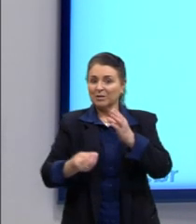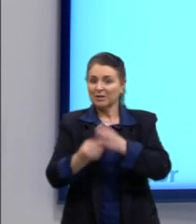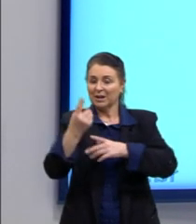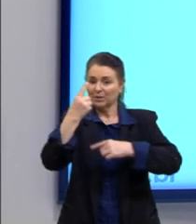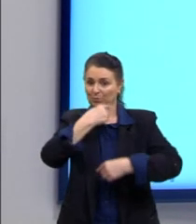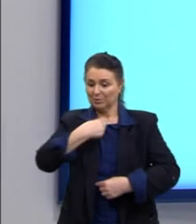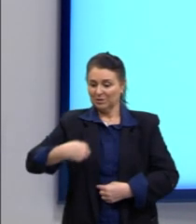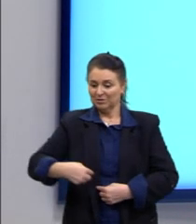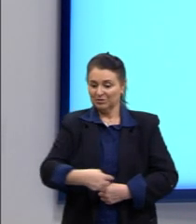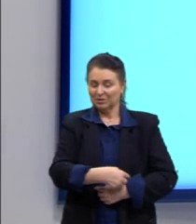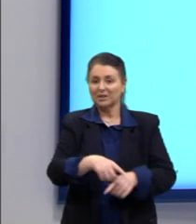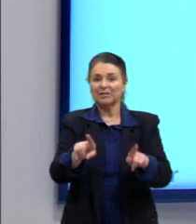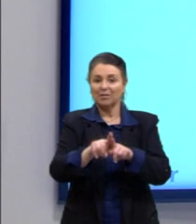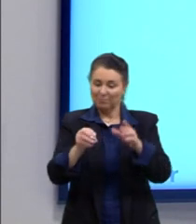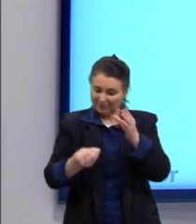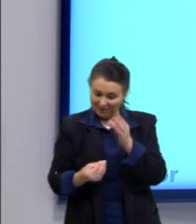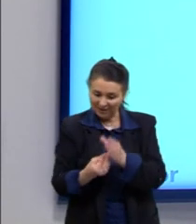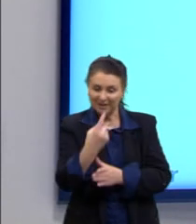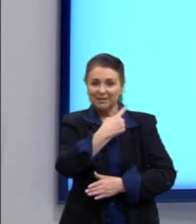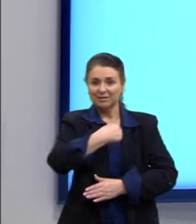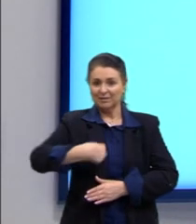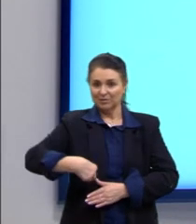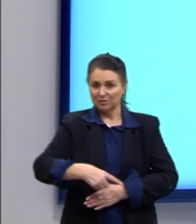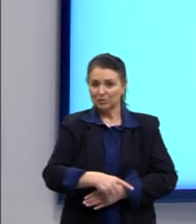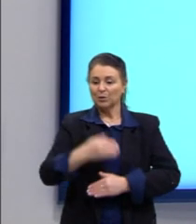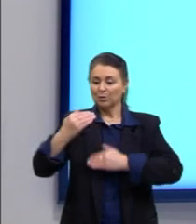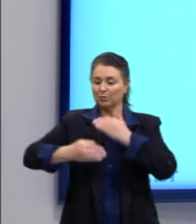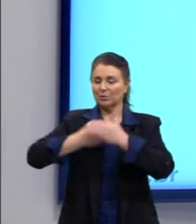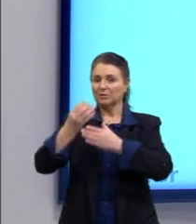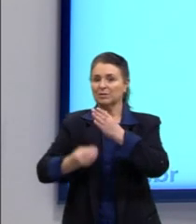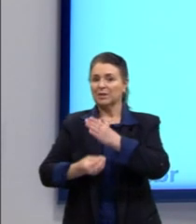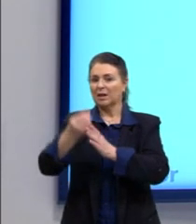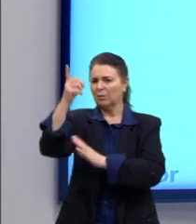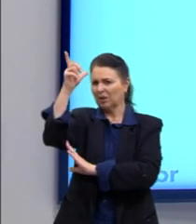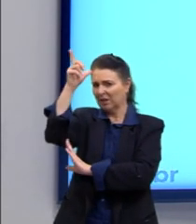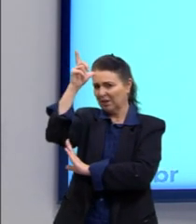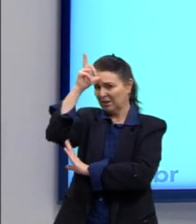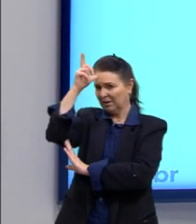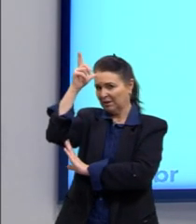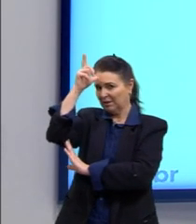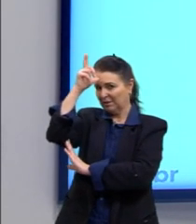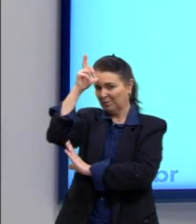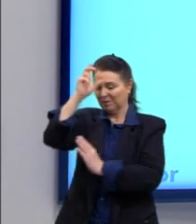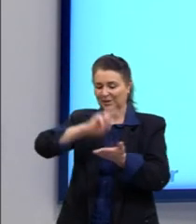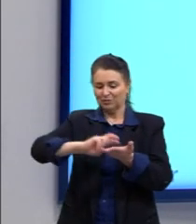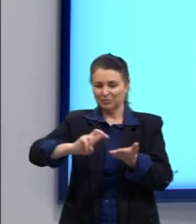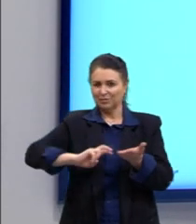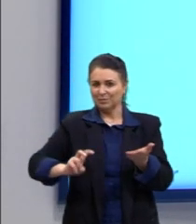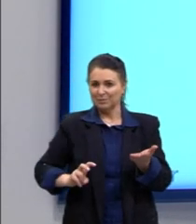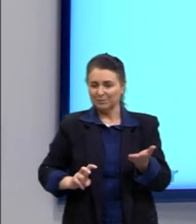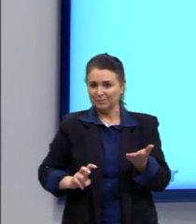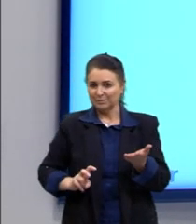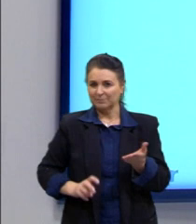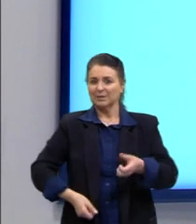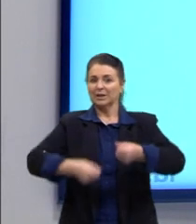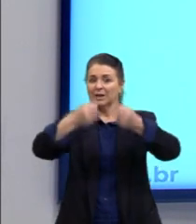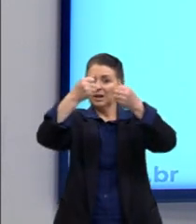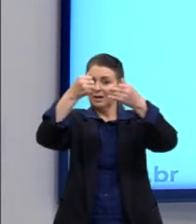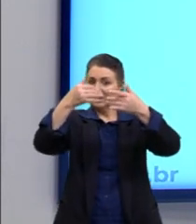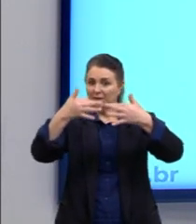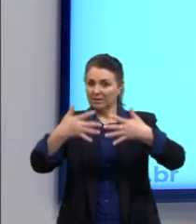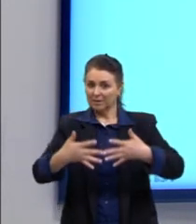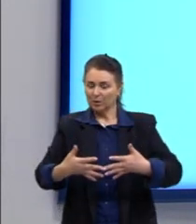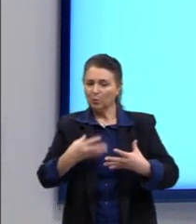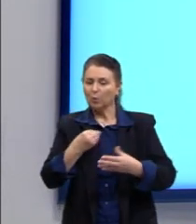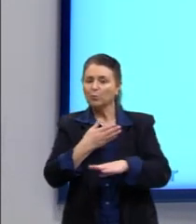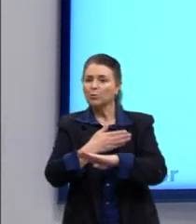processo inventado na Alemanha. A situação descrita é um exemplo de como os